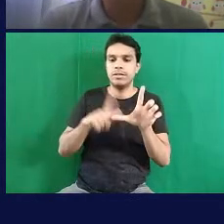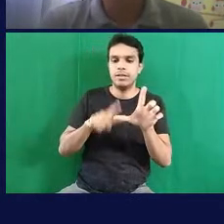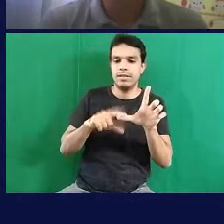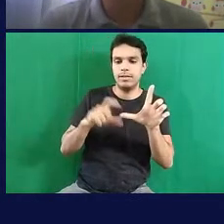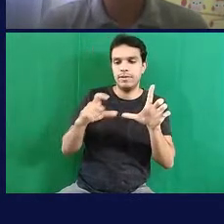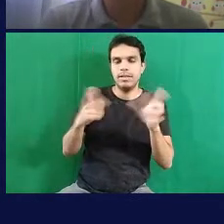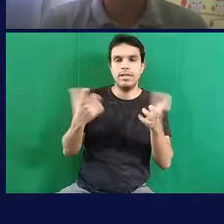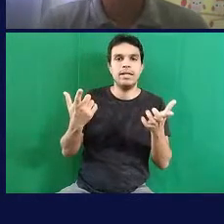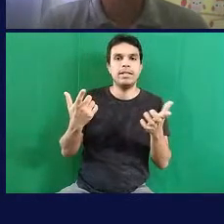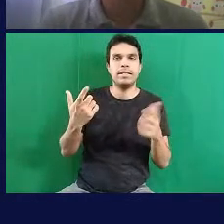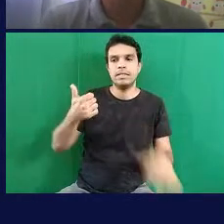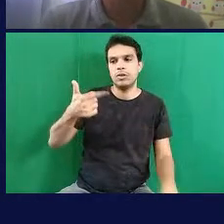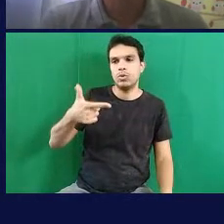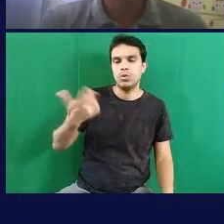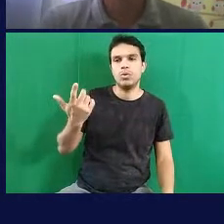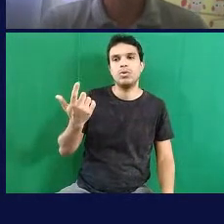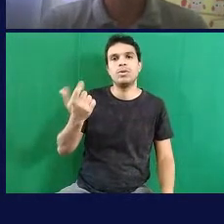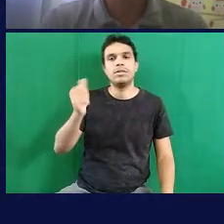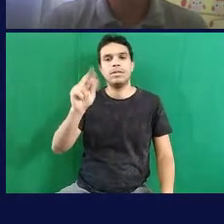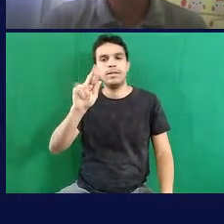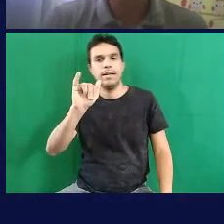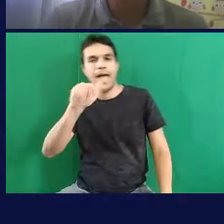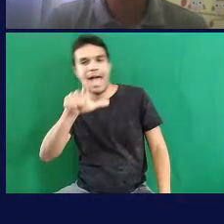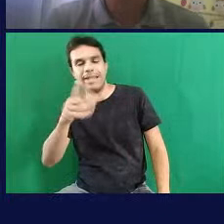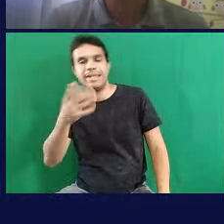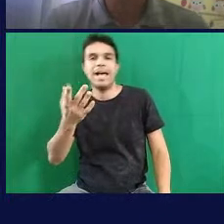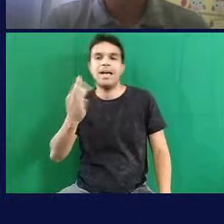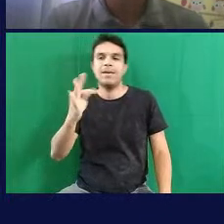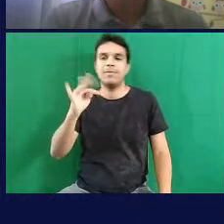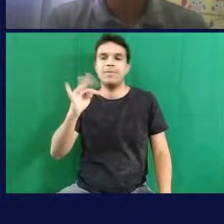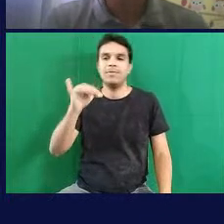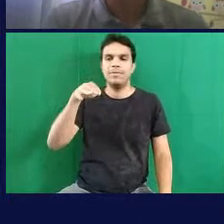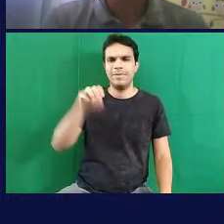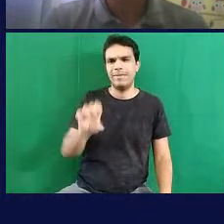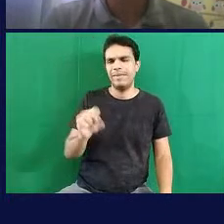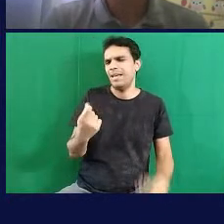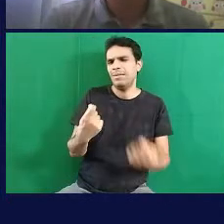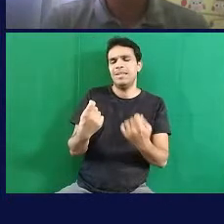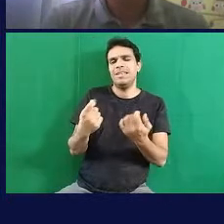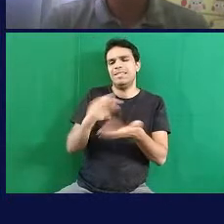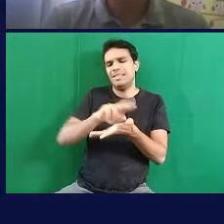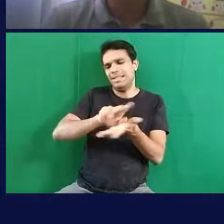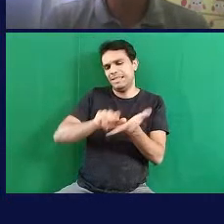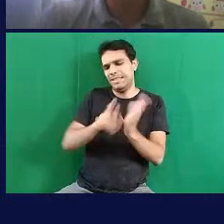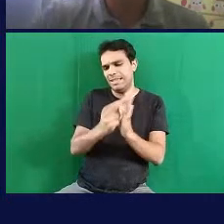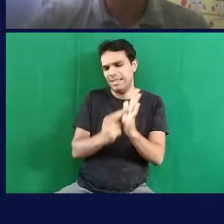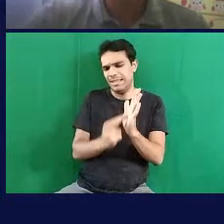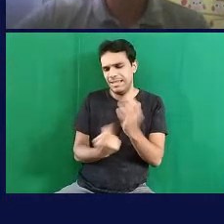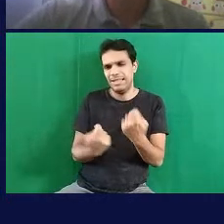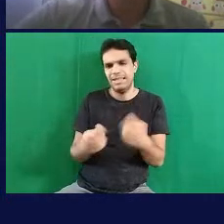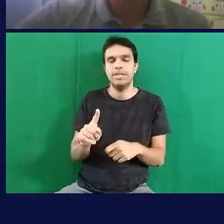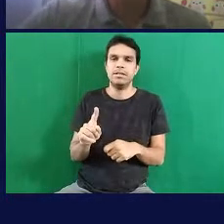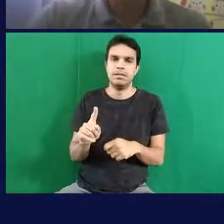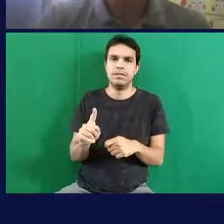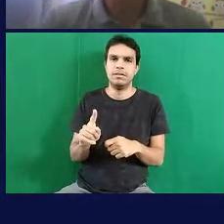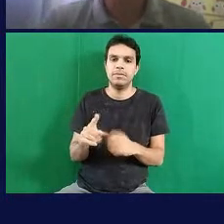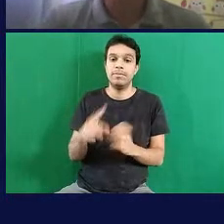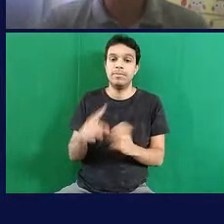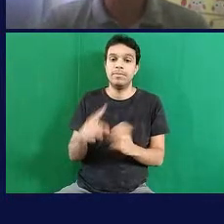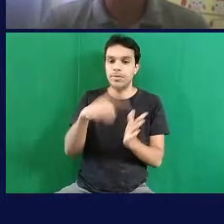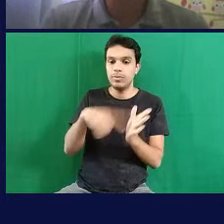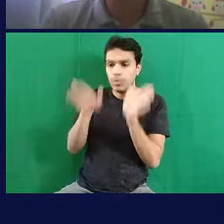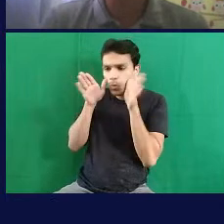fonte 12, Arial, Times, isso aí é desnecessário. No caso, eu estou fazendo um documento para aquele aluno